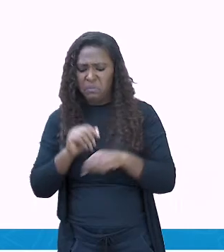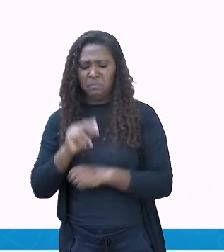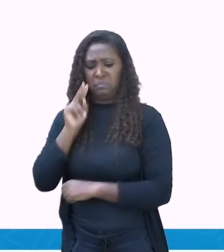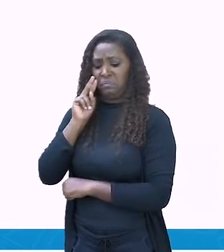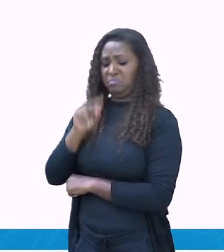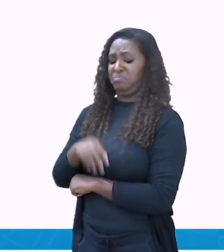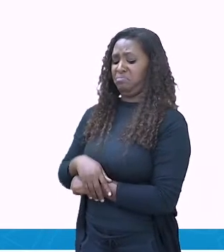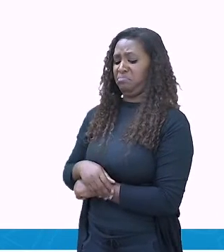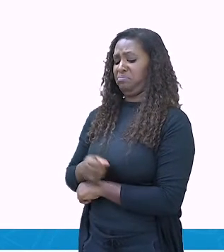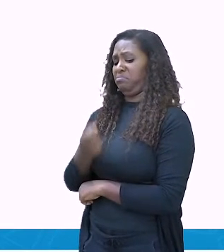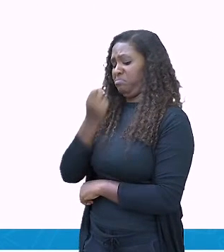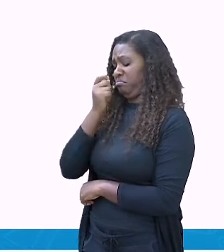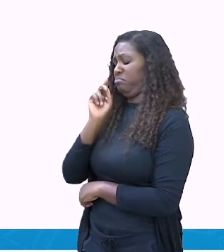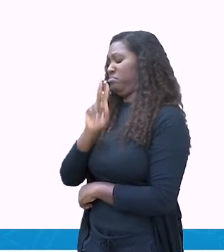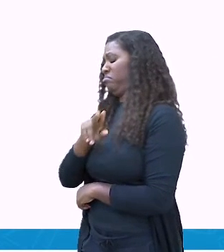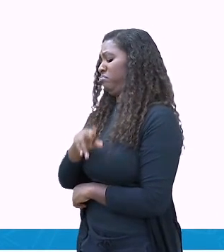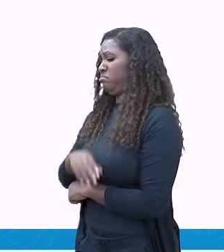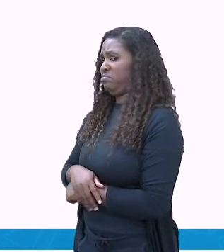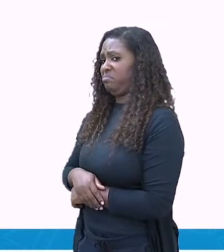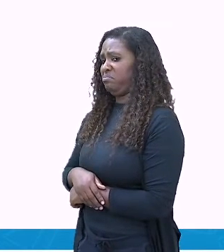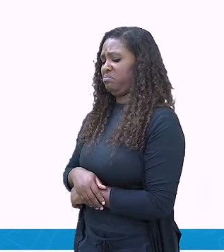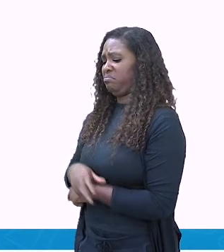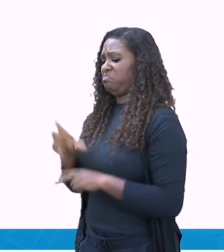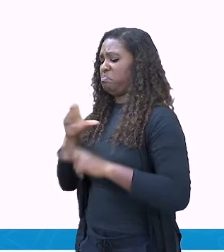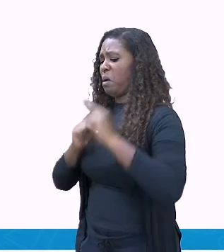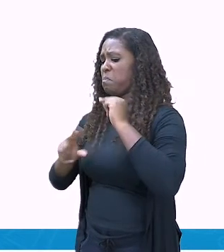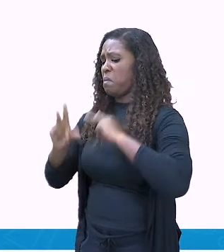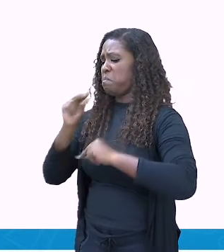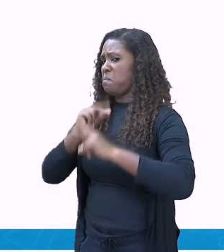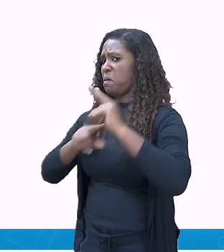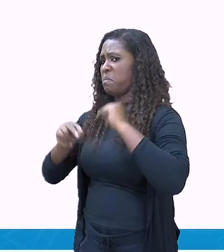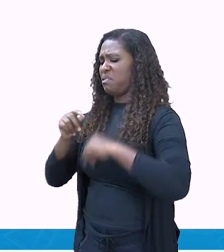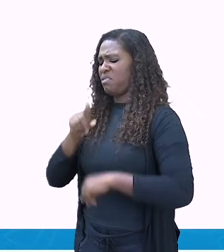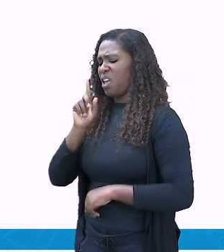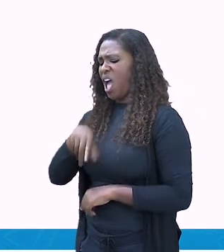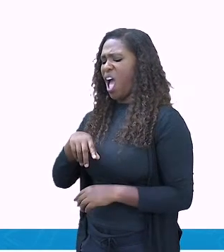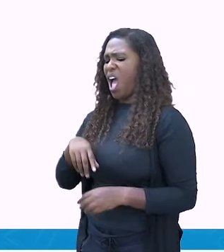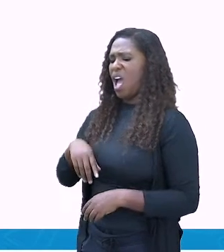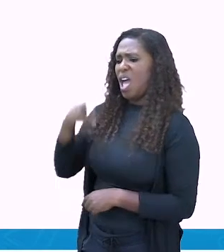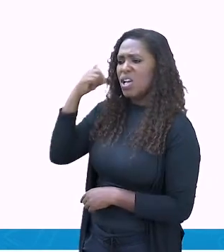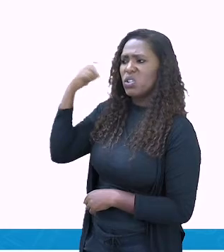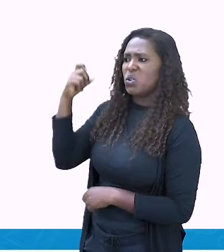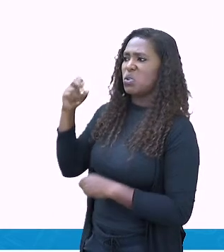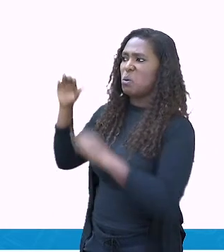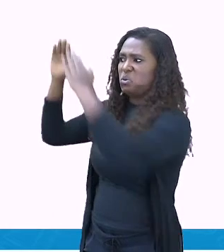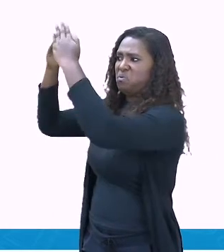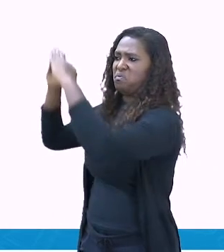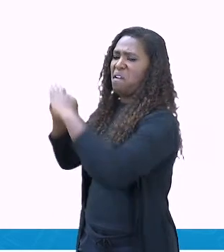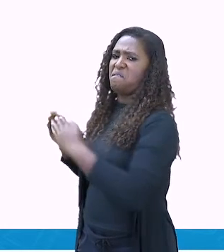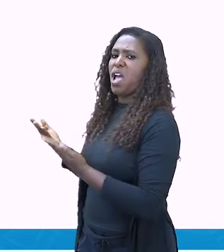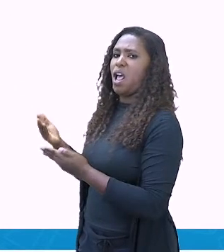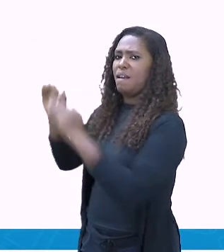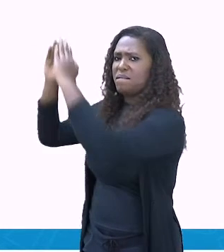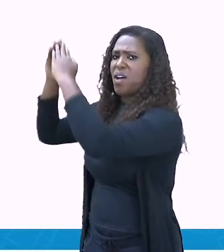algo violento e tipicamente de periferia. Tinha-se aí um certo preconceito com o rap.